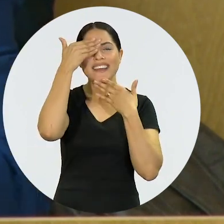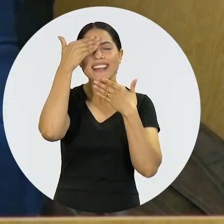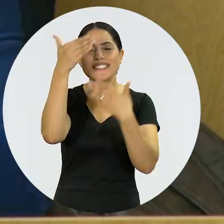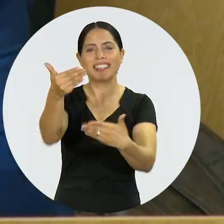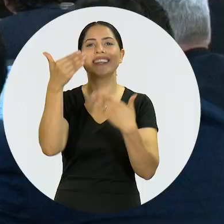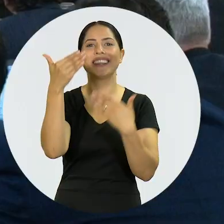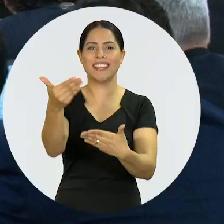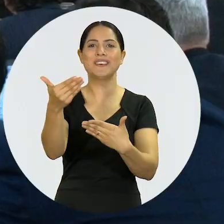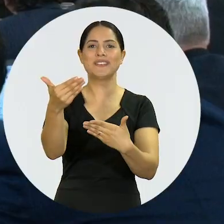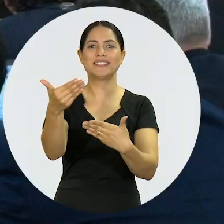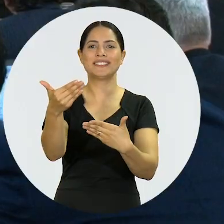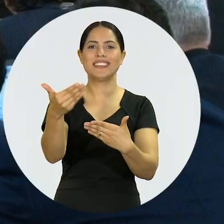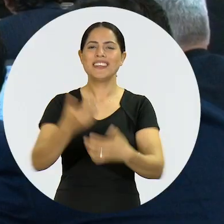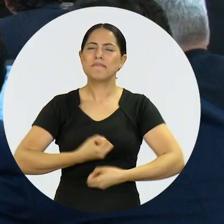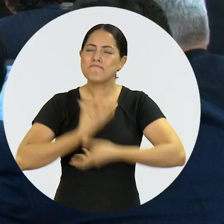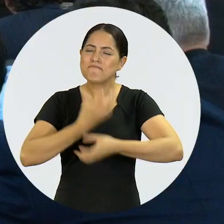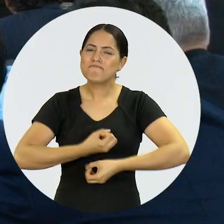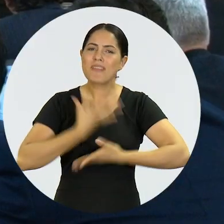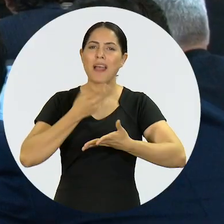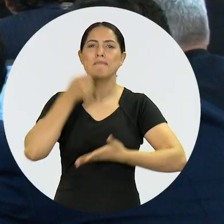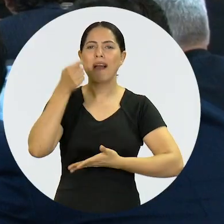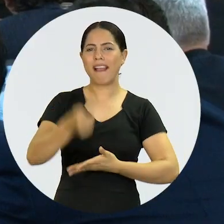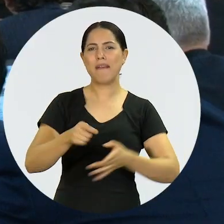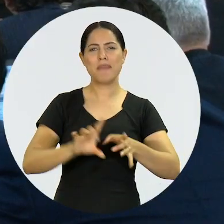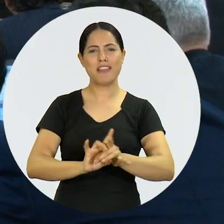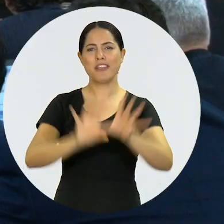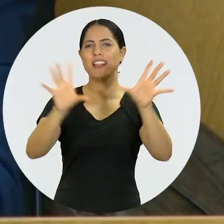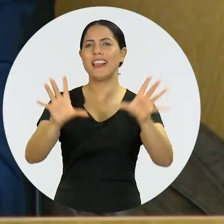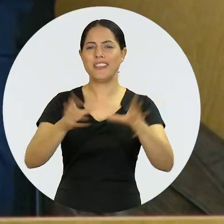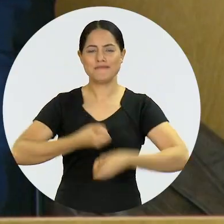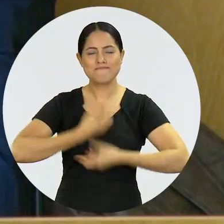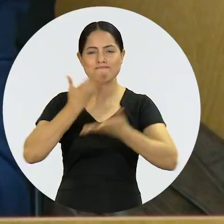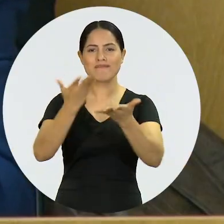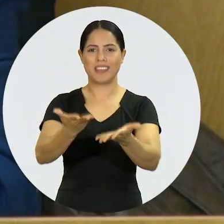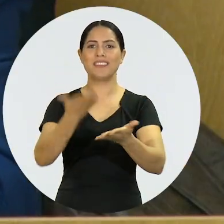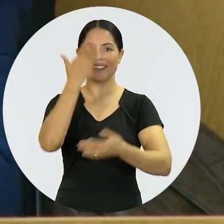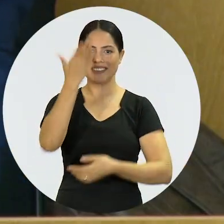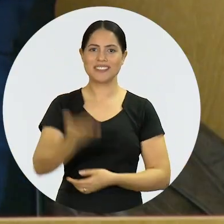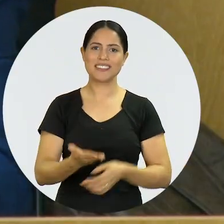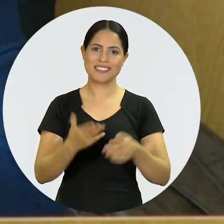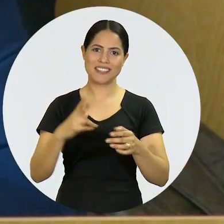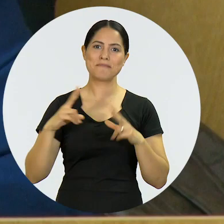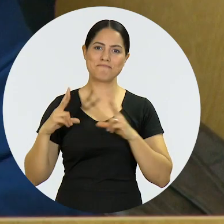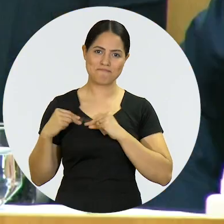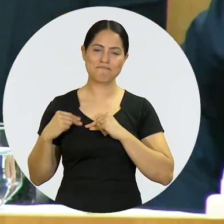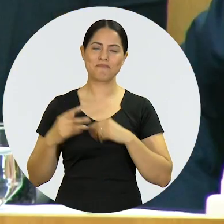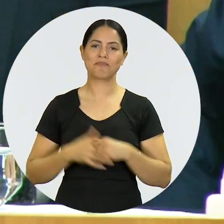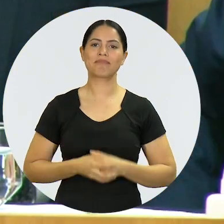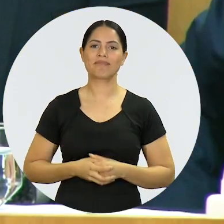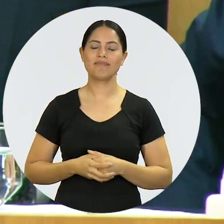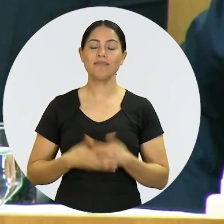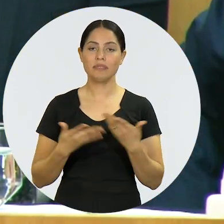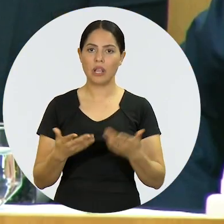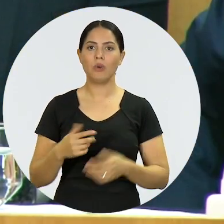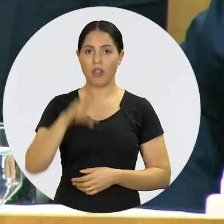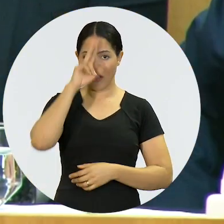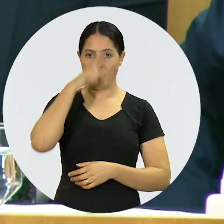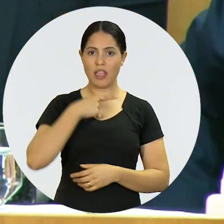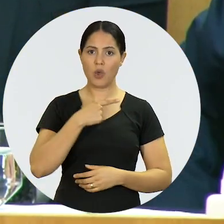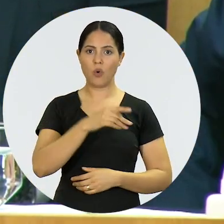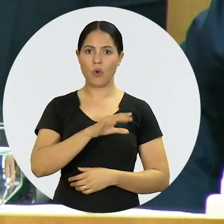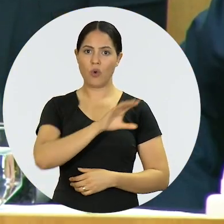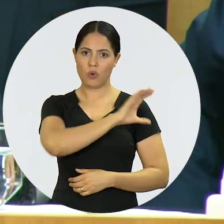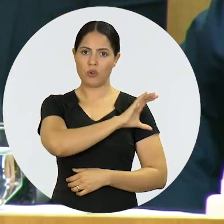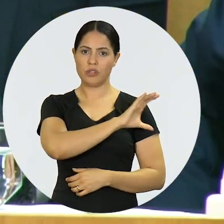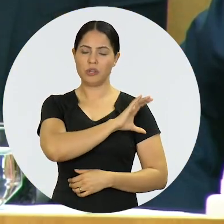homenagem como gratidão, que não está sendo cobrada, mas é pagamento espontâneo, é cumprimento espontâneo de tudo que você merece. Como coordenador do CONCAD,